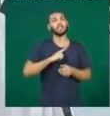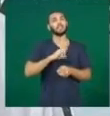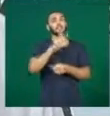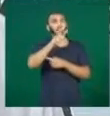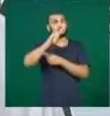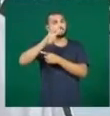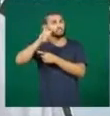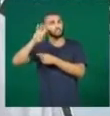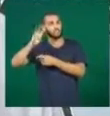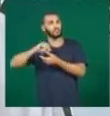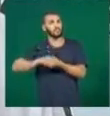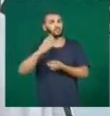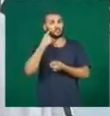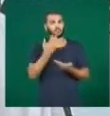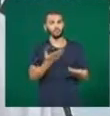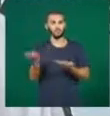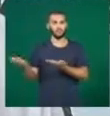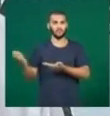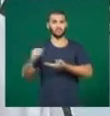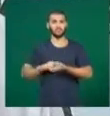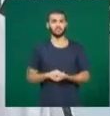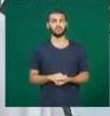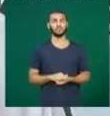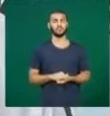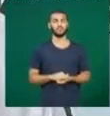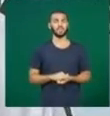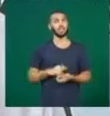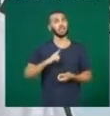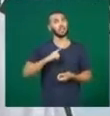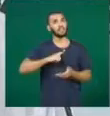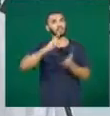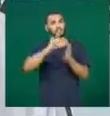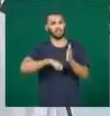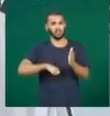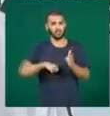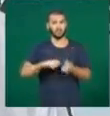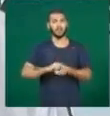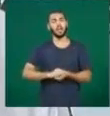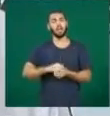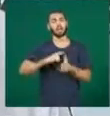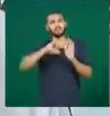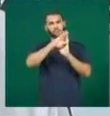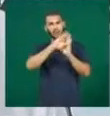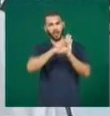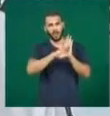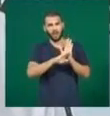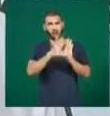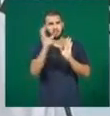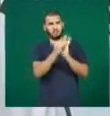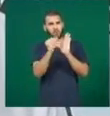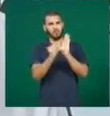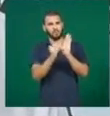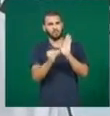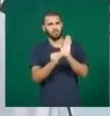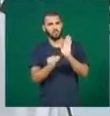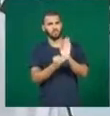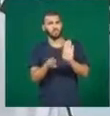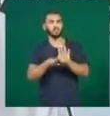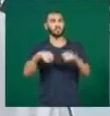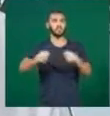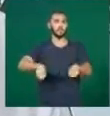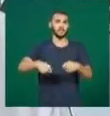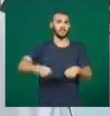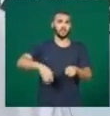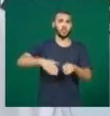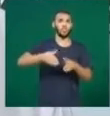site, tem lá no link inscrição, e aí tem que preencher uma série de dados. Tem que ter o aval do coordenador do curso,